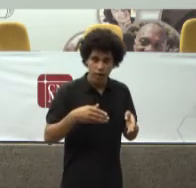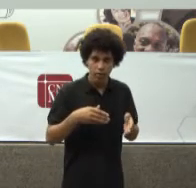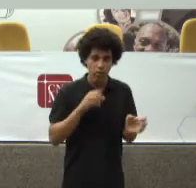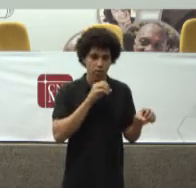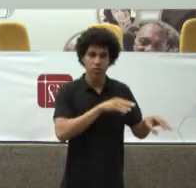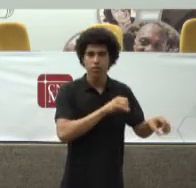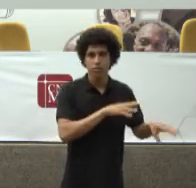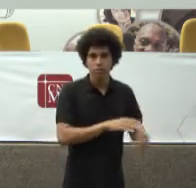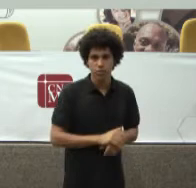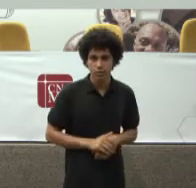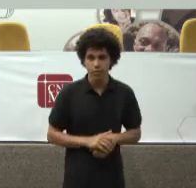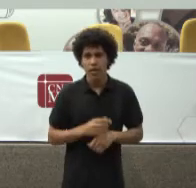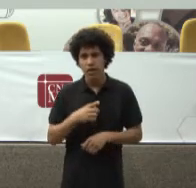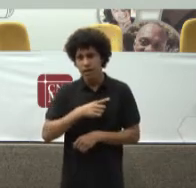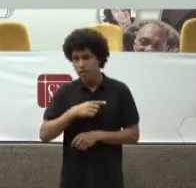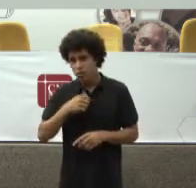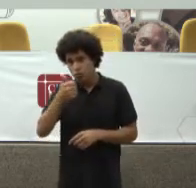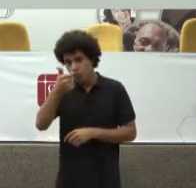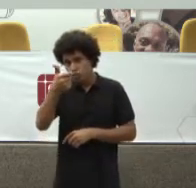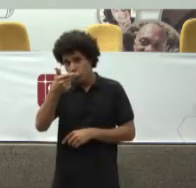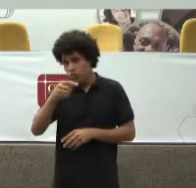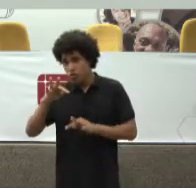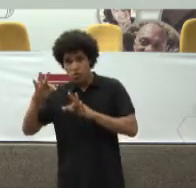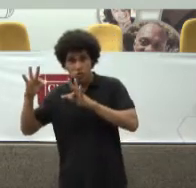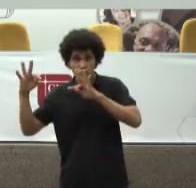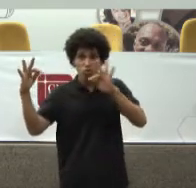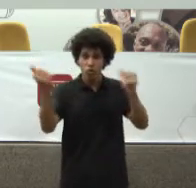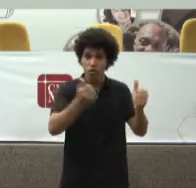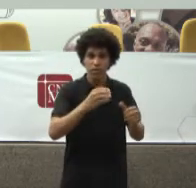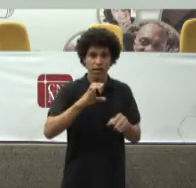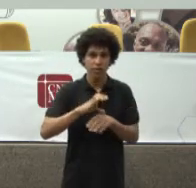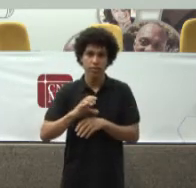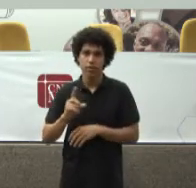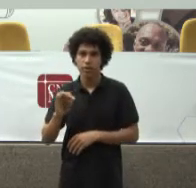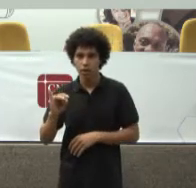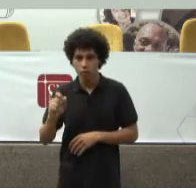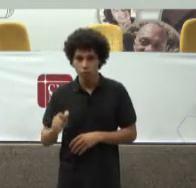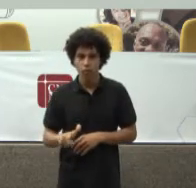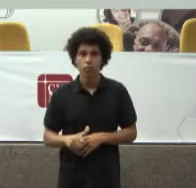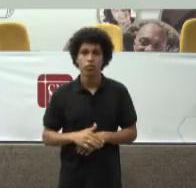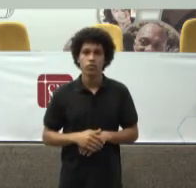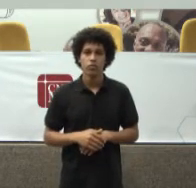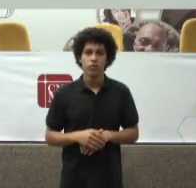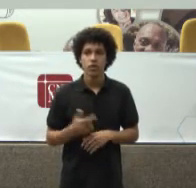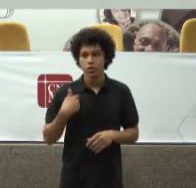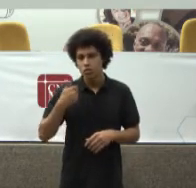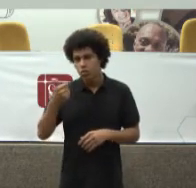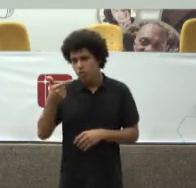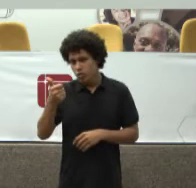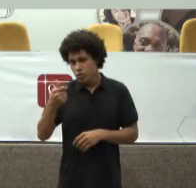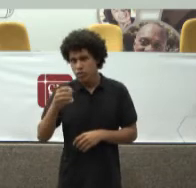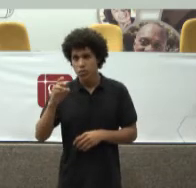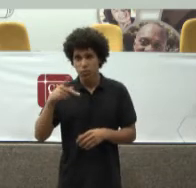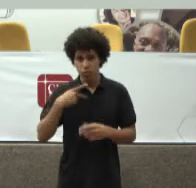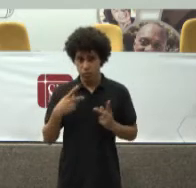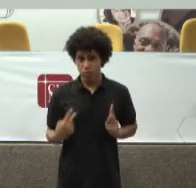Dois Toda a capital Toda a capital Dois milhões De pessoas E dois promotores Para atuarem Na área da família